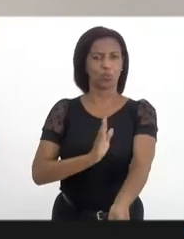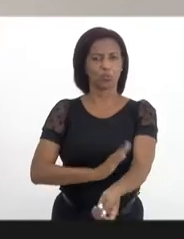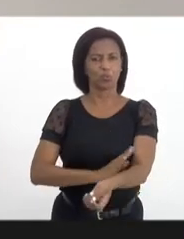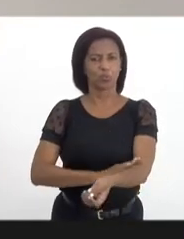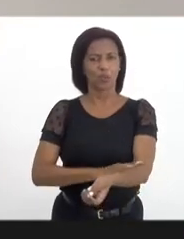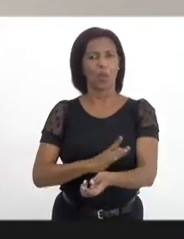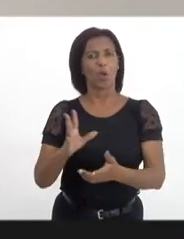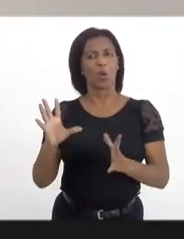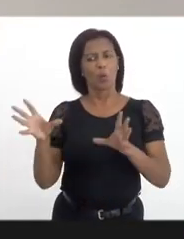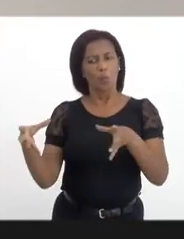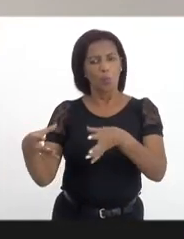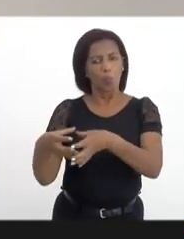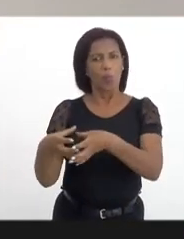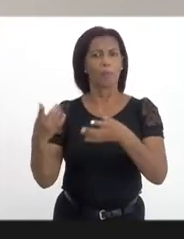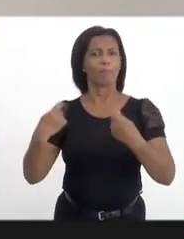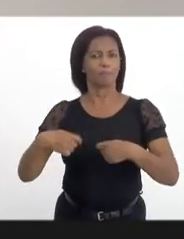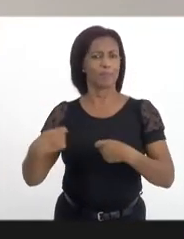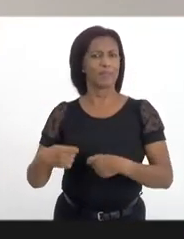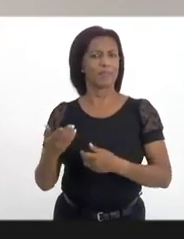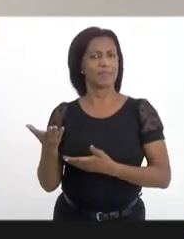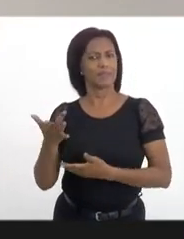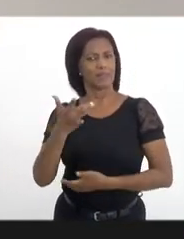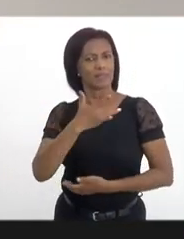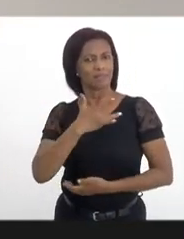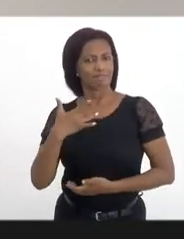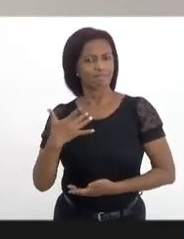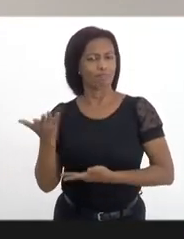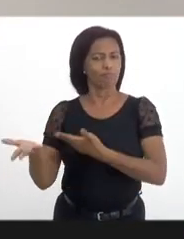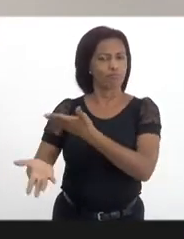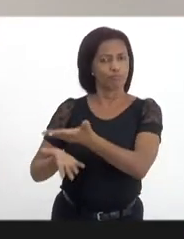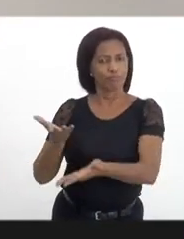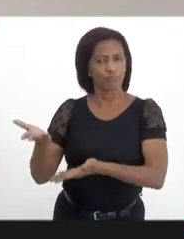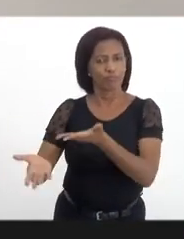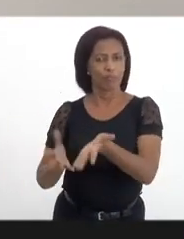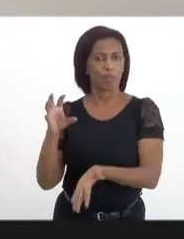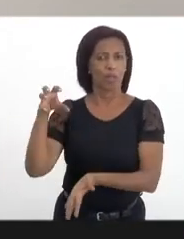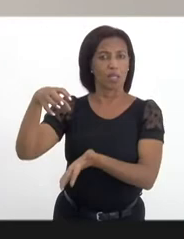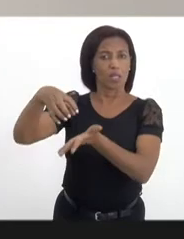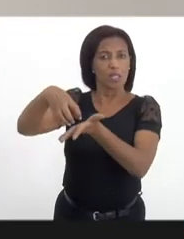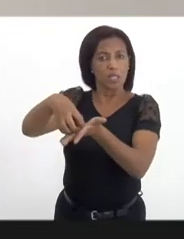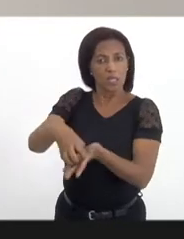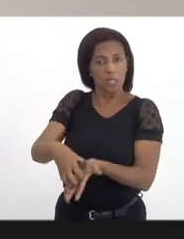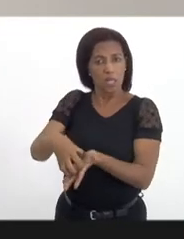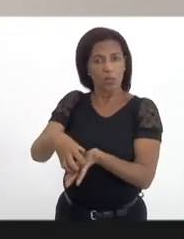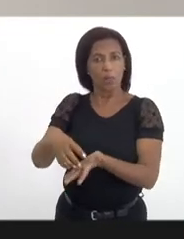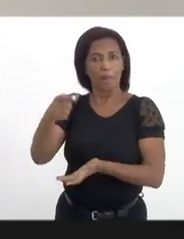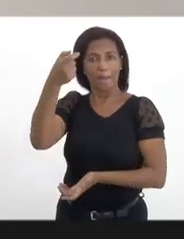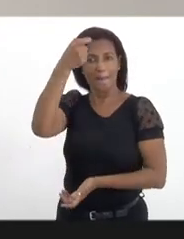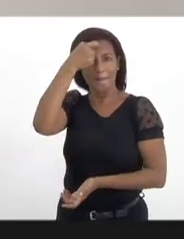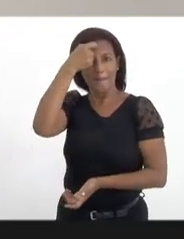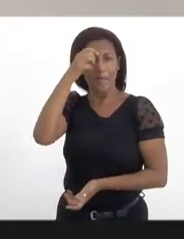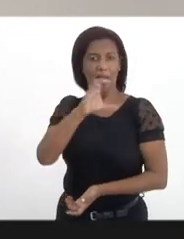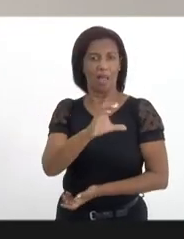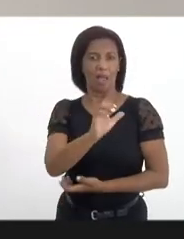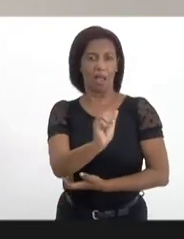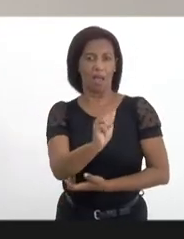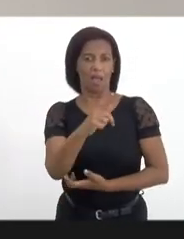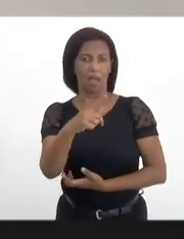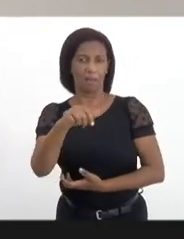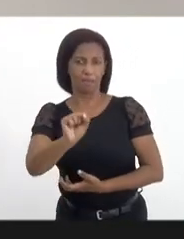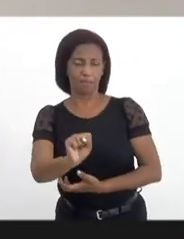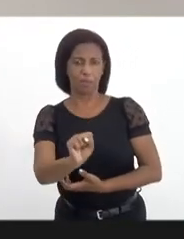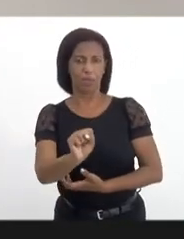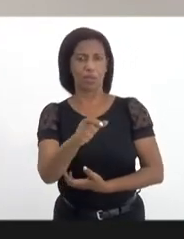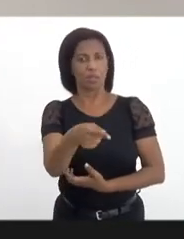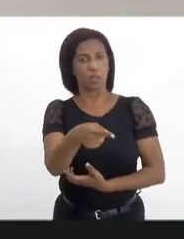pela rede de saúde, de atenção à saúde, principalmente no centro de atendimento Pixo Social, os CAPS. E que, de